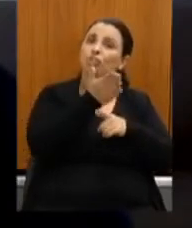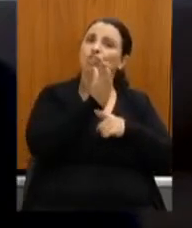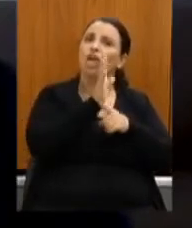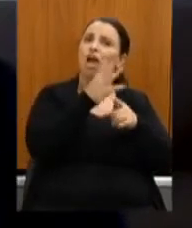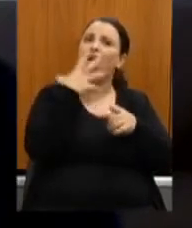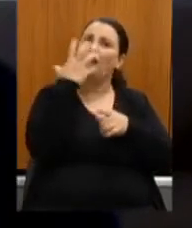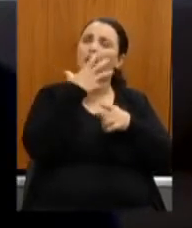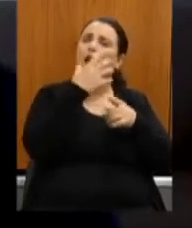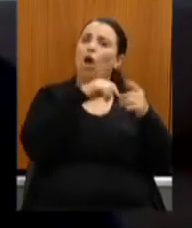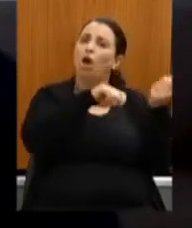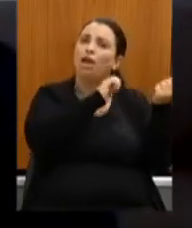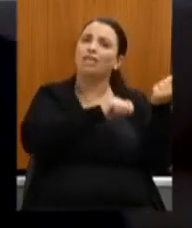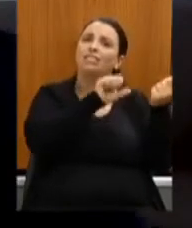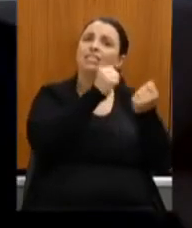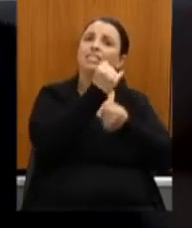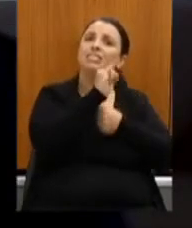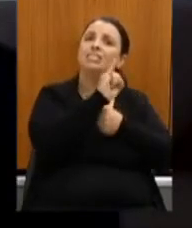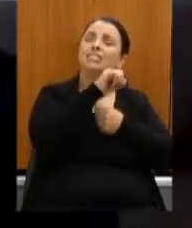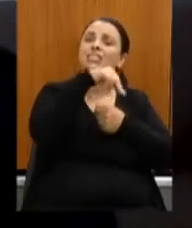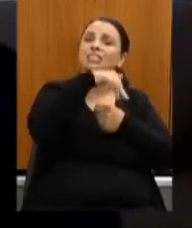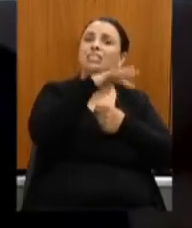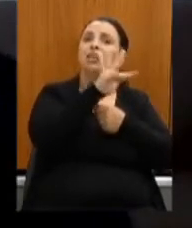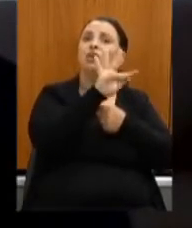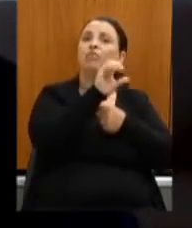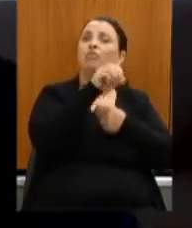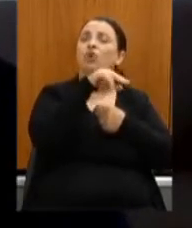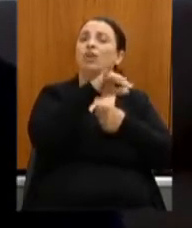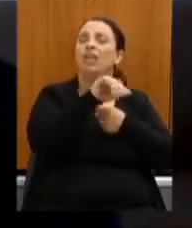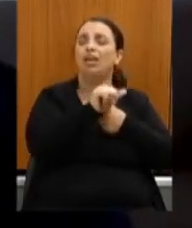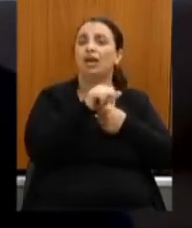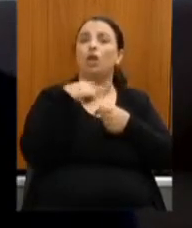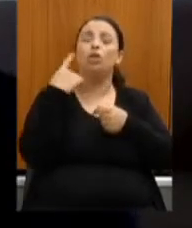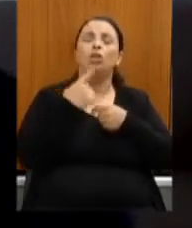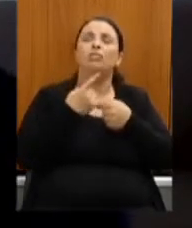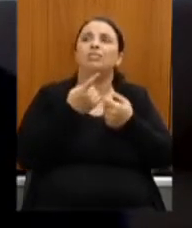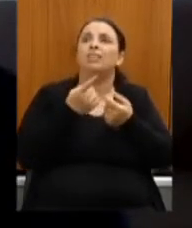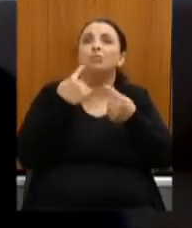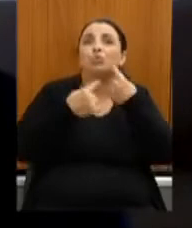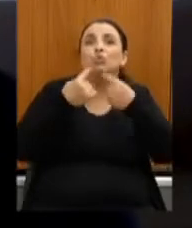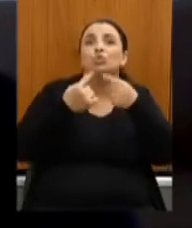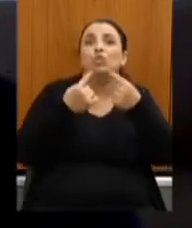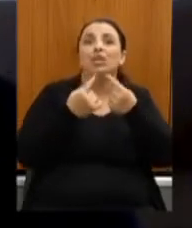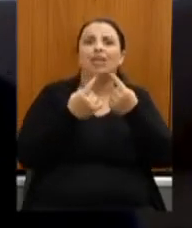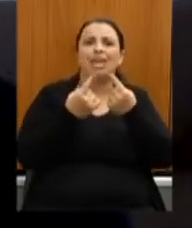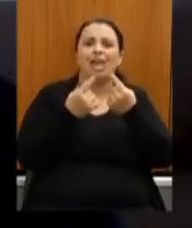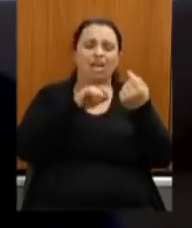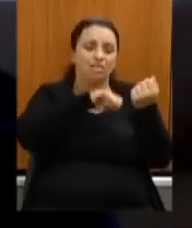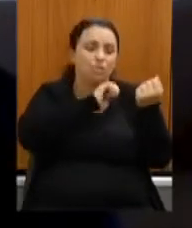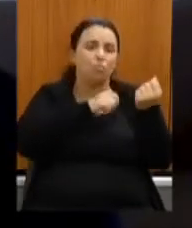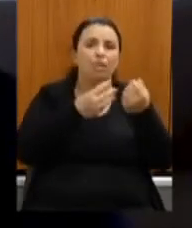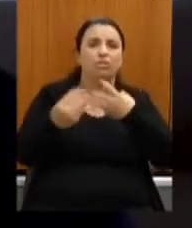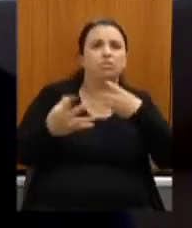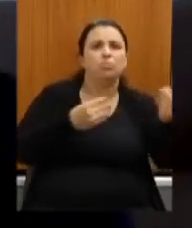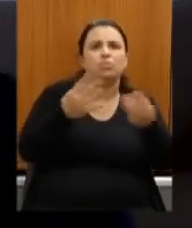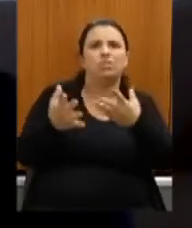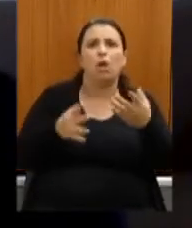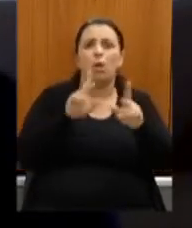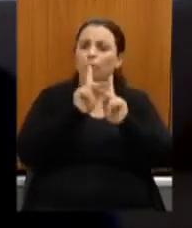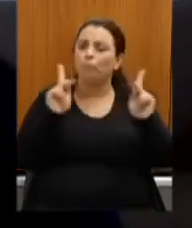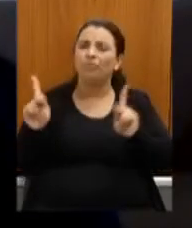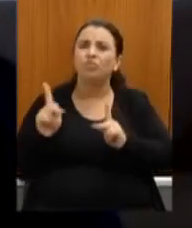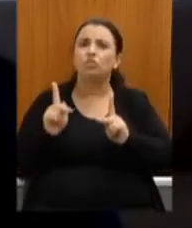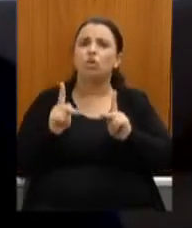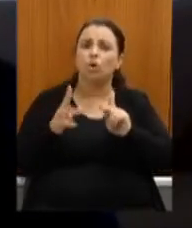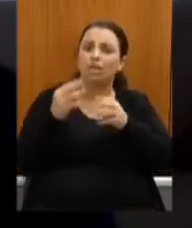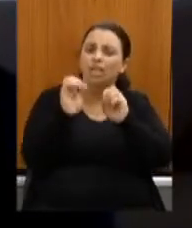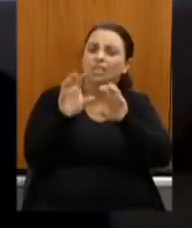poderia substituir nós estamos discutindo a distribuição de instrumentos de bandas de professores de professores o